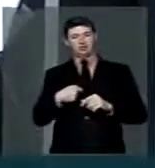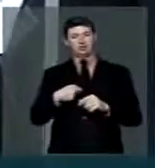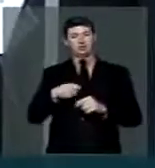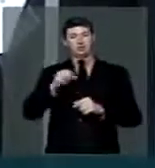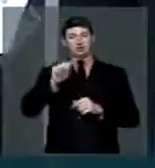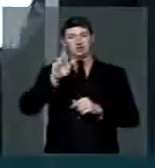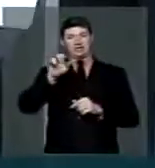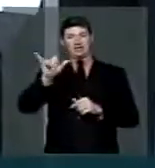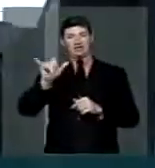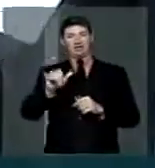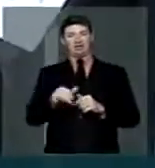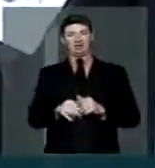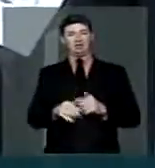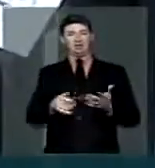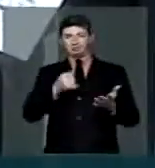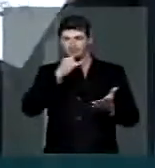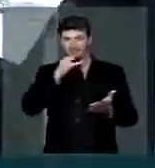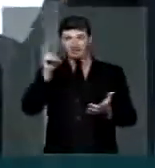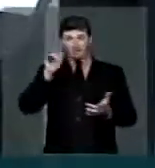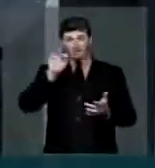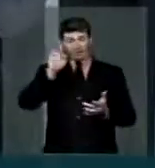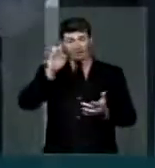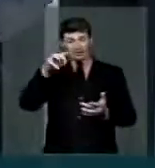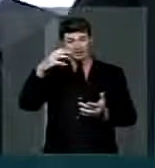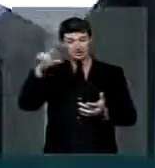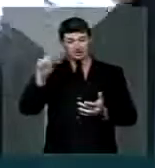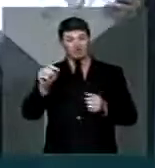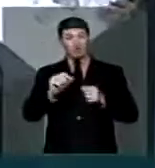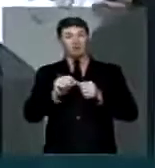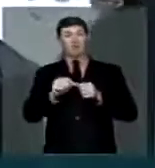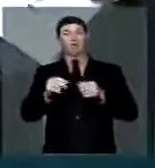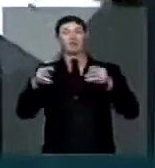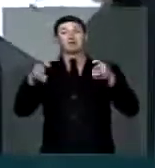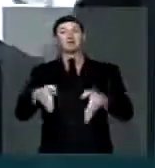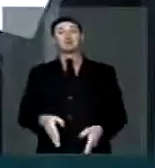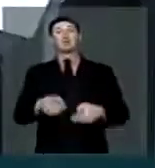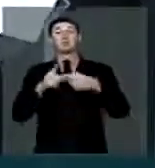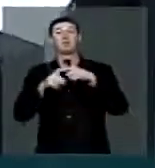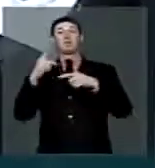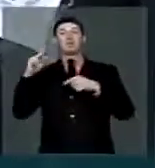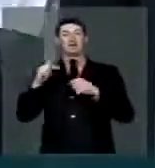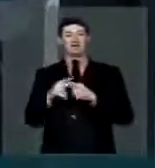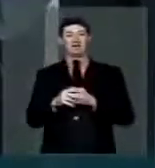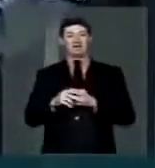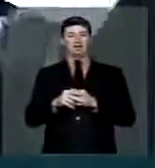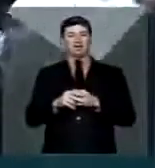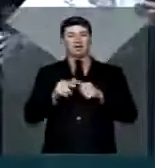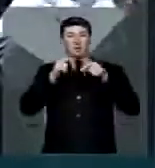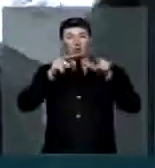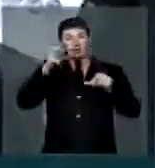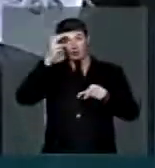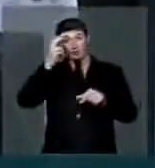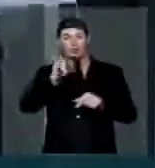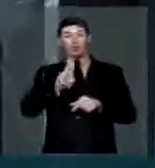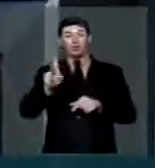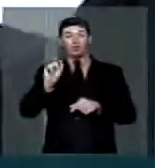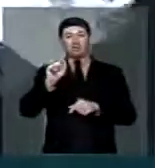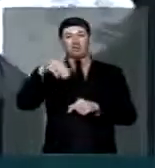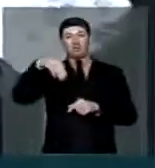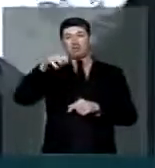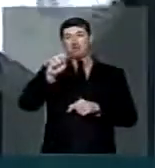senador Sarney, lá nesta fundação, ele fez a sua sepultura, que é chamada, numa linguagem intelectual, chamado